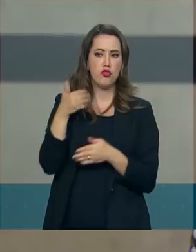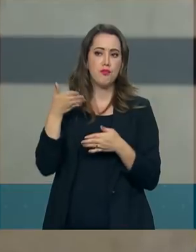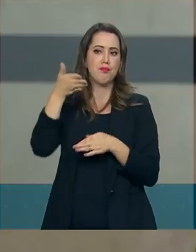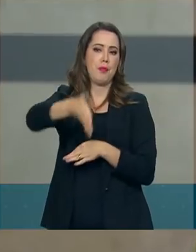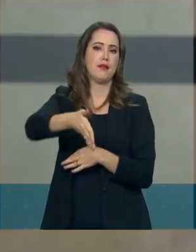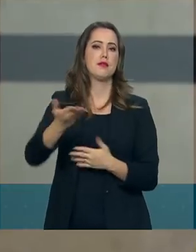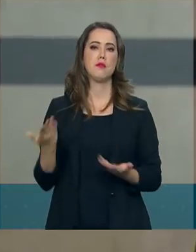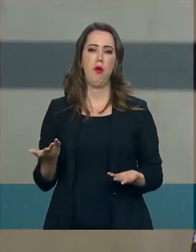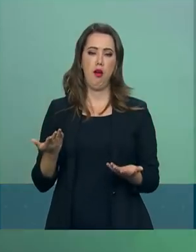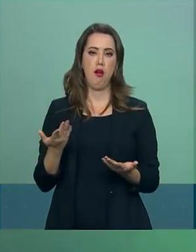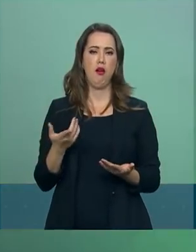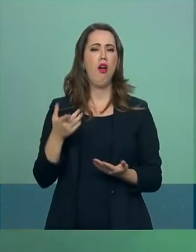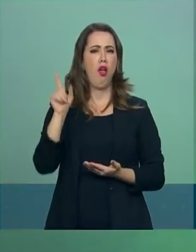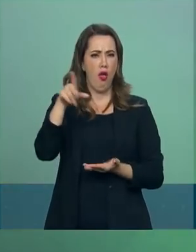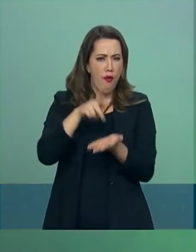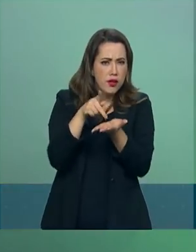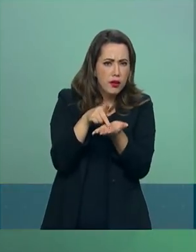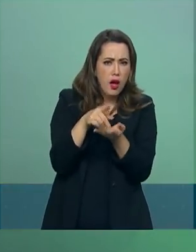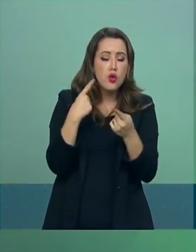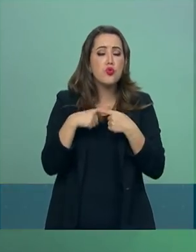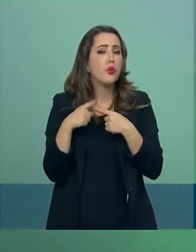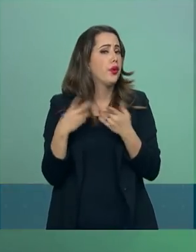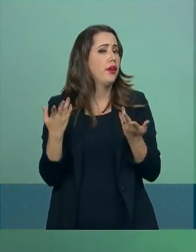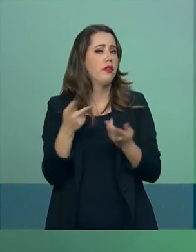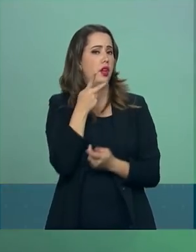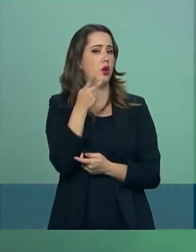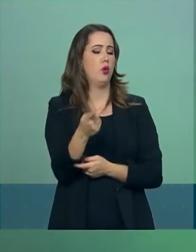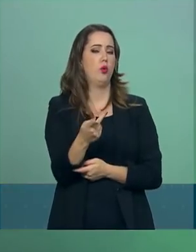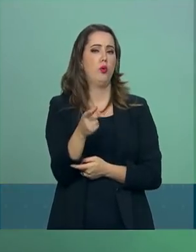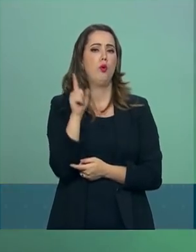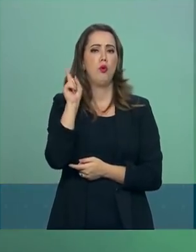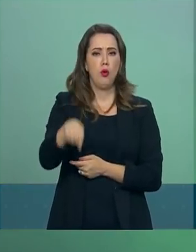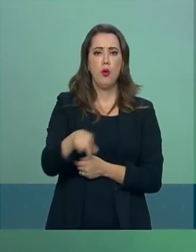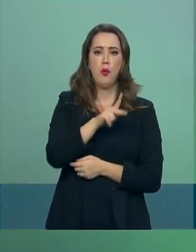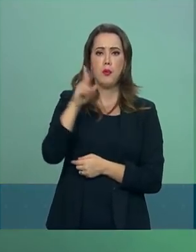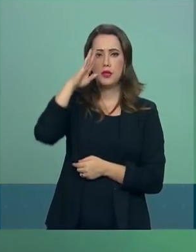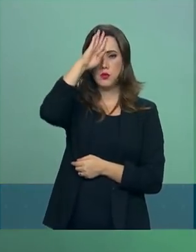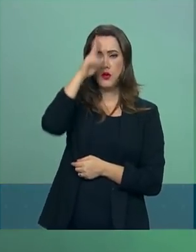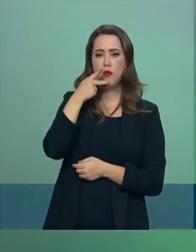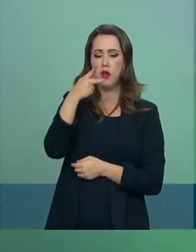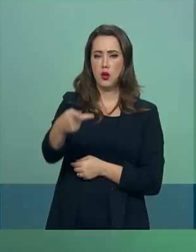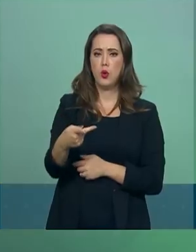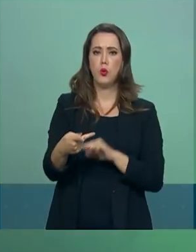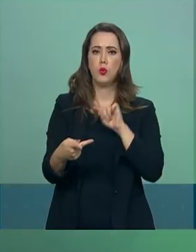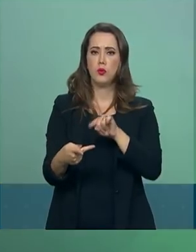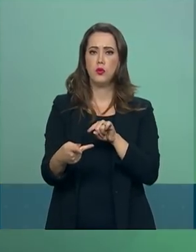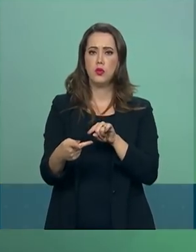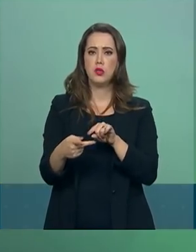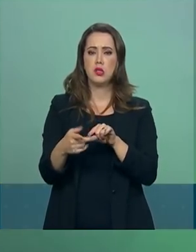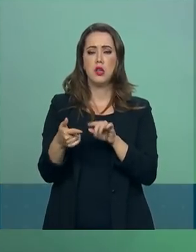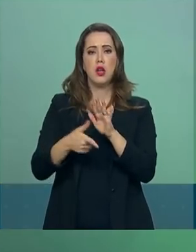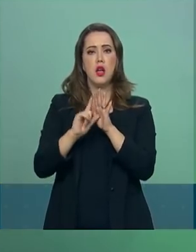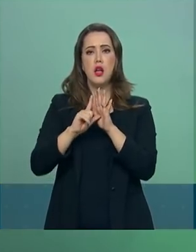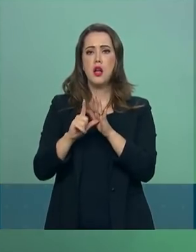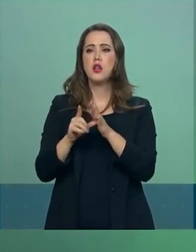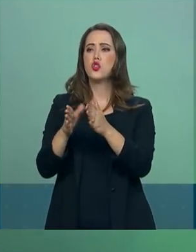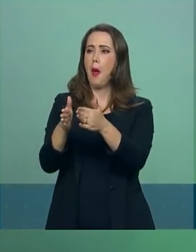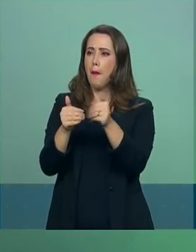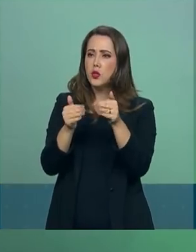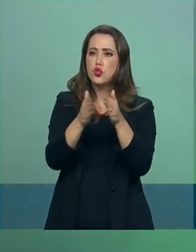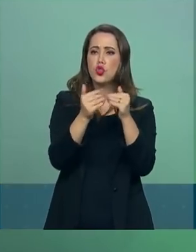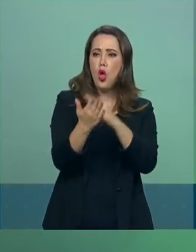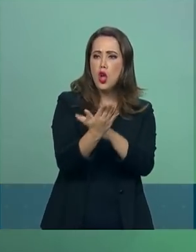Eu queria saber se essa informação procede, qual a razão desse pedido, enfim, se ele acha que... Porque ele tinha feito alguns pedidos de apoio à